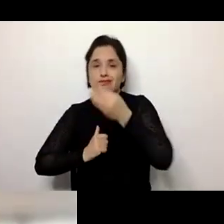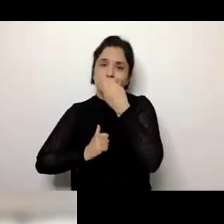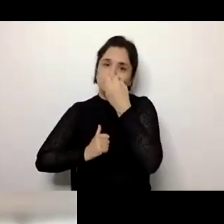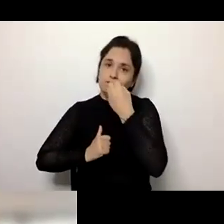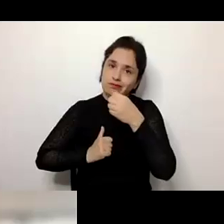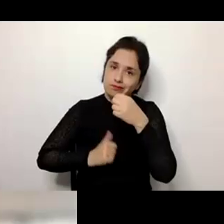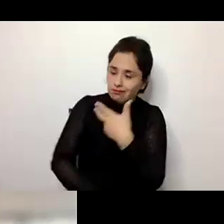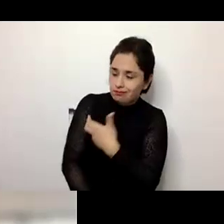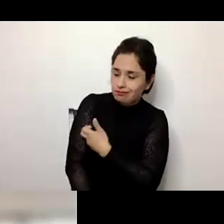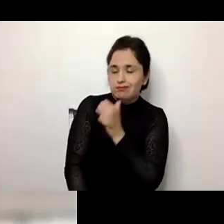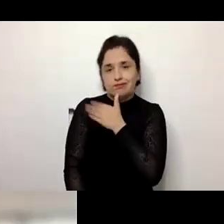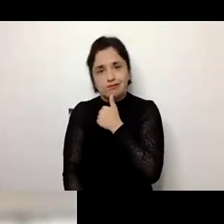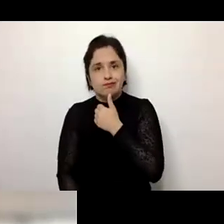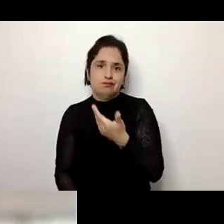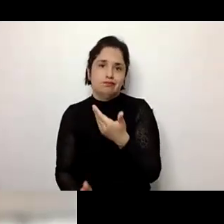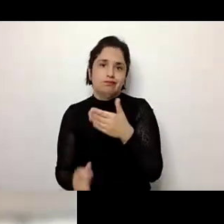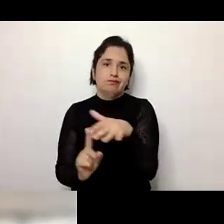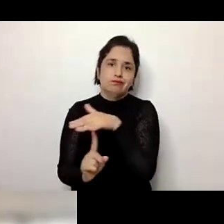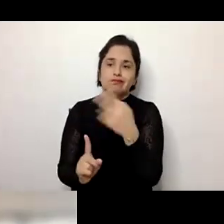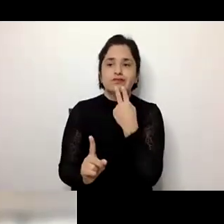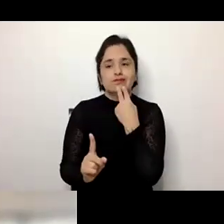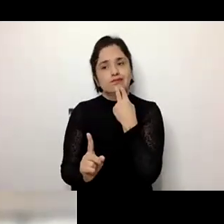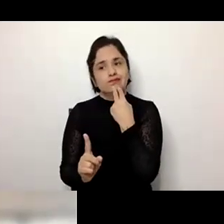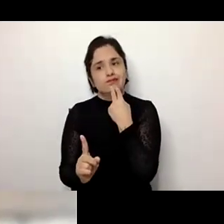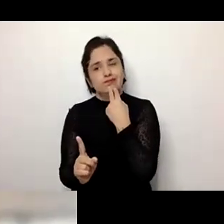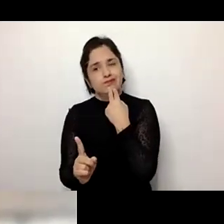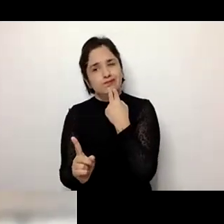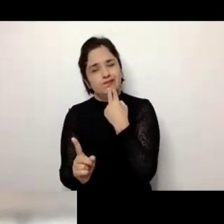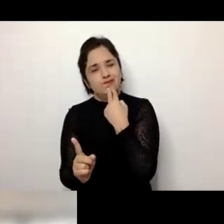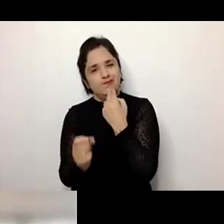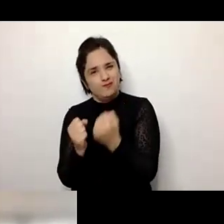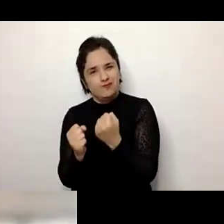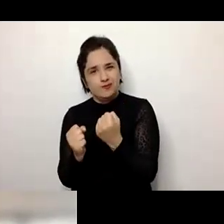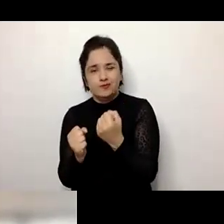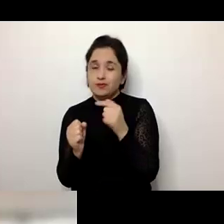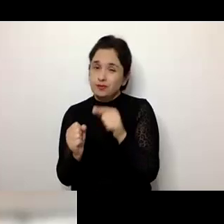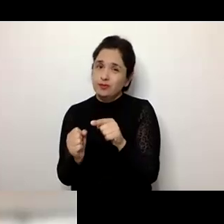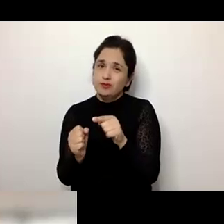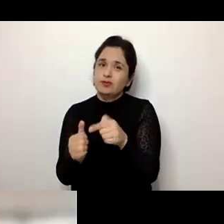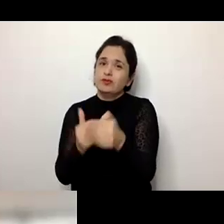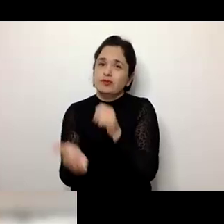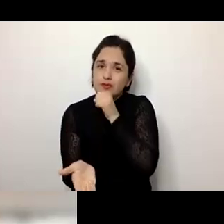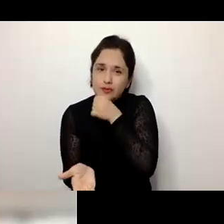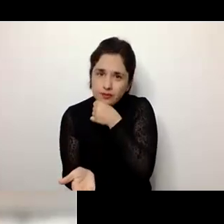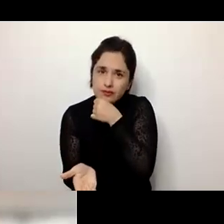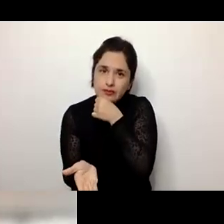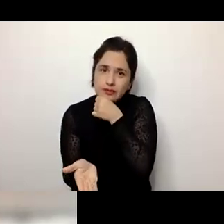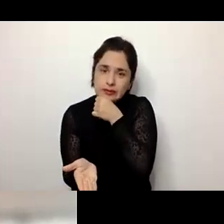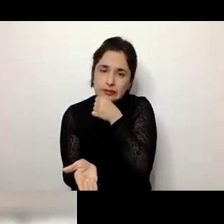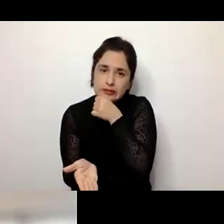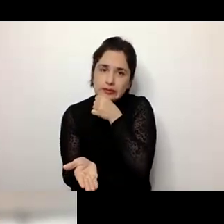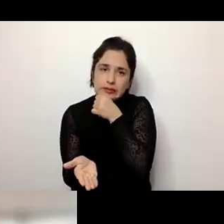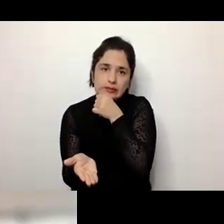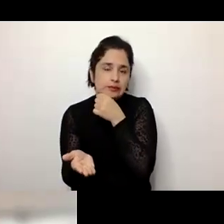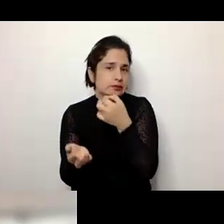sem vacuna, etc., ou com condições de vida muito mais ruda, que provavelmente vai ter uma vejez muito mais agressiva em relação